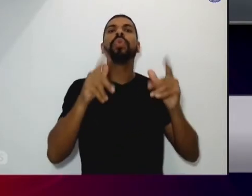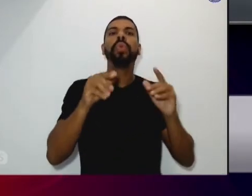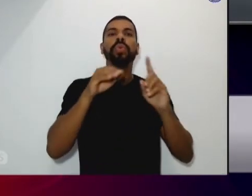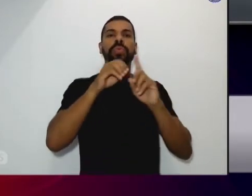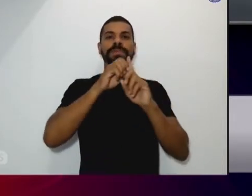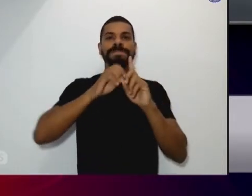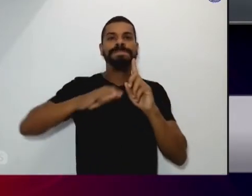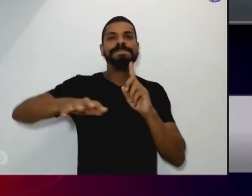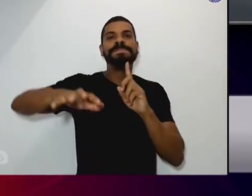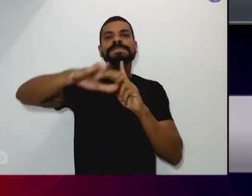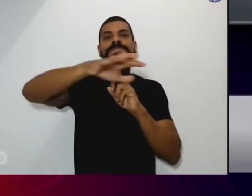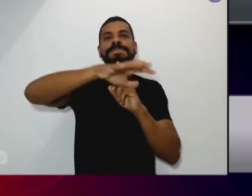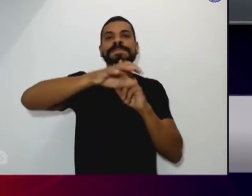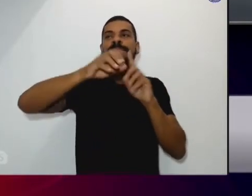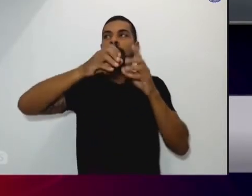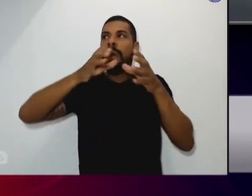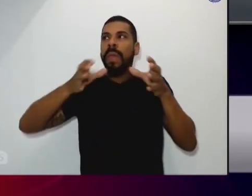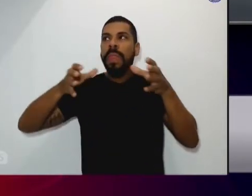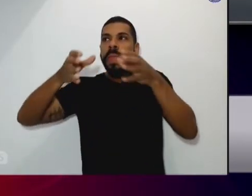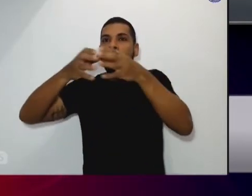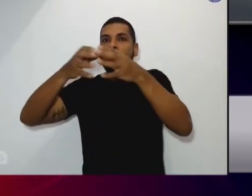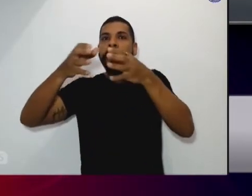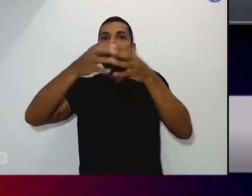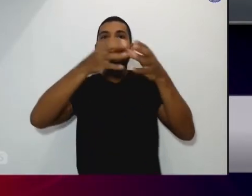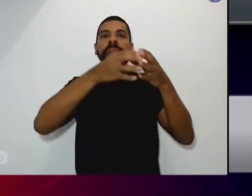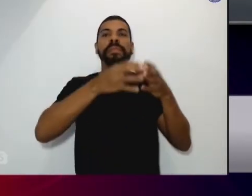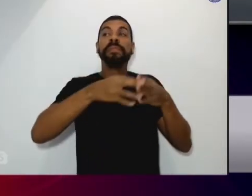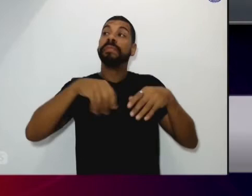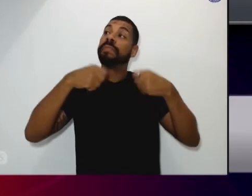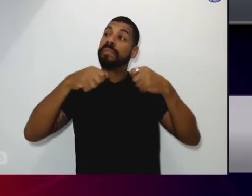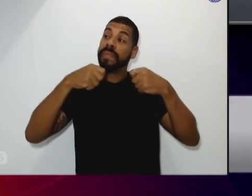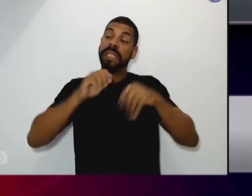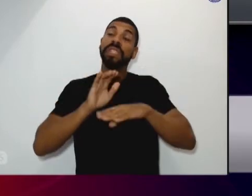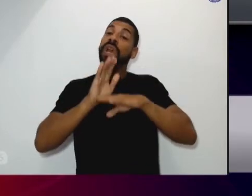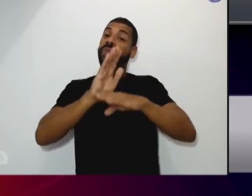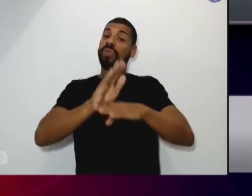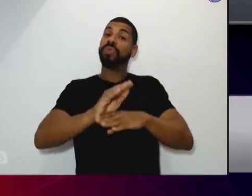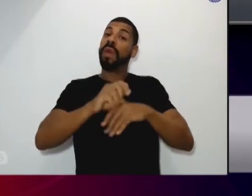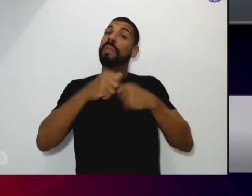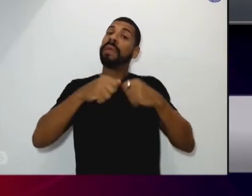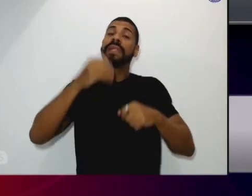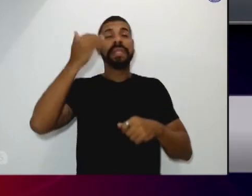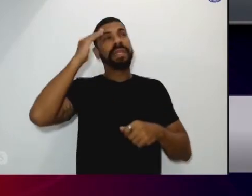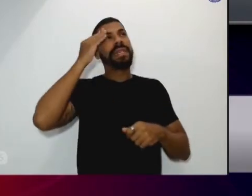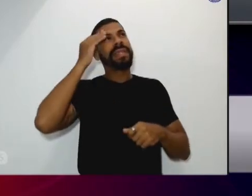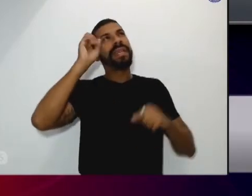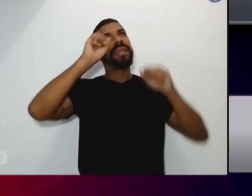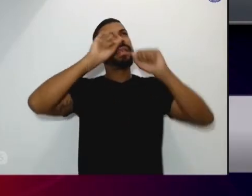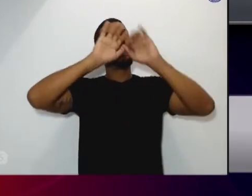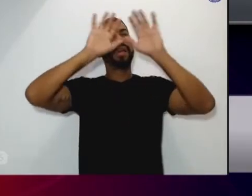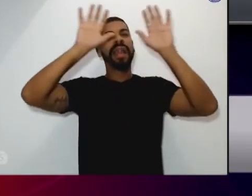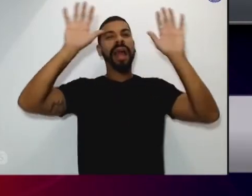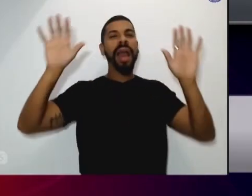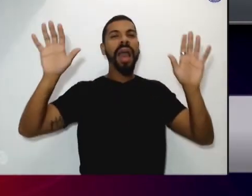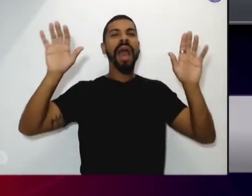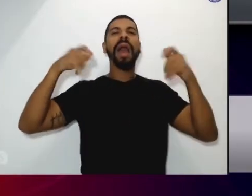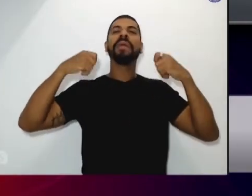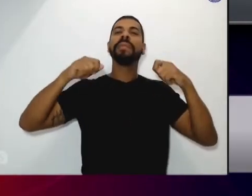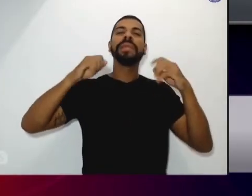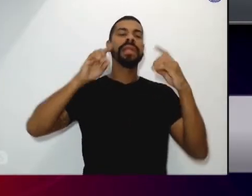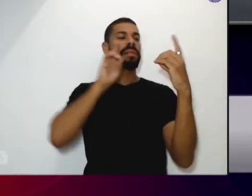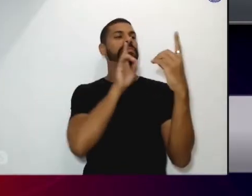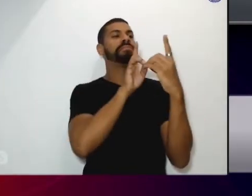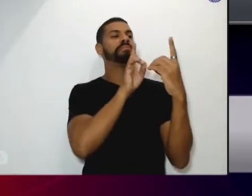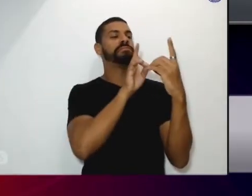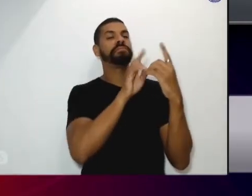que convive com aquela pessoa precisa de ajuda precisa entender algumas coisas precisa tratar melhor a pessoa porque